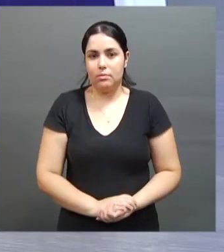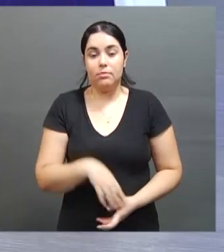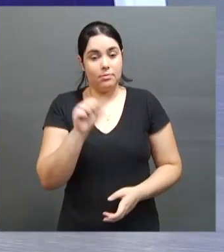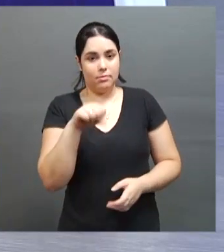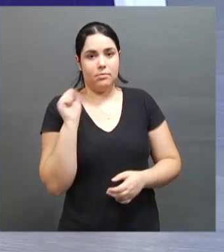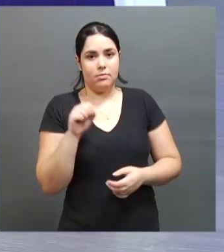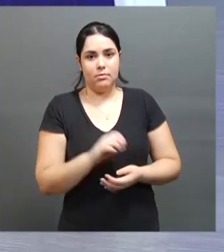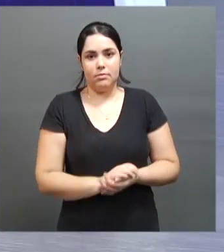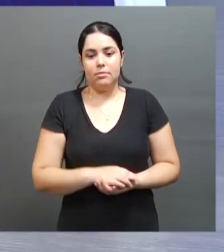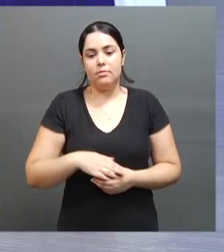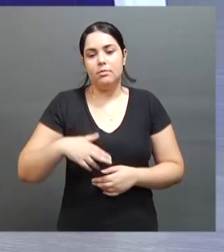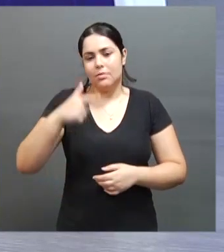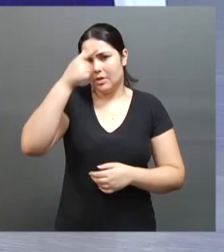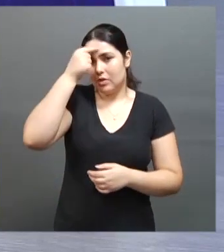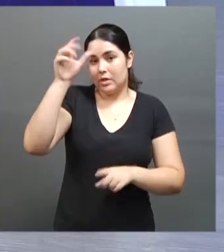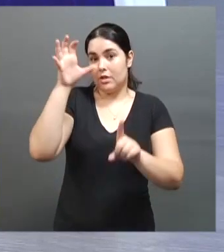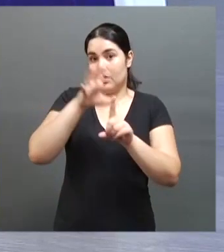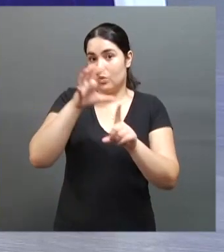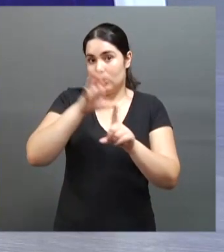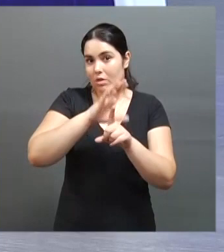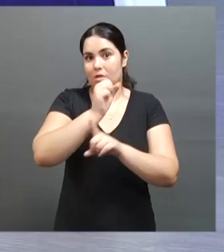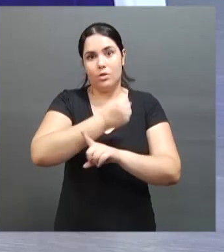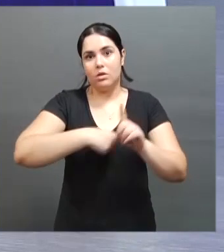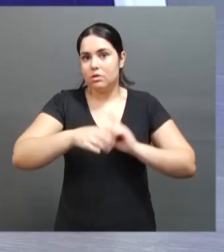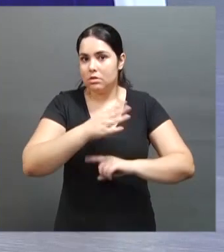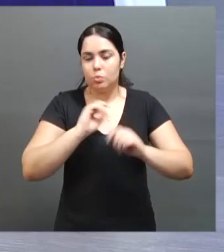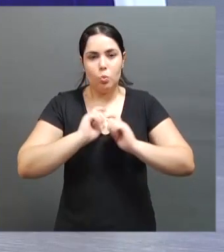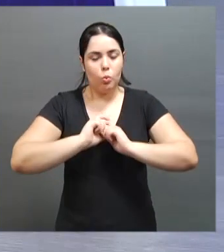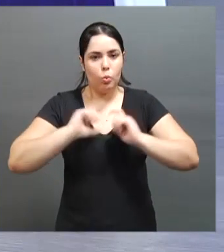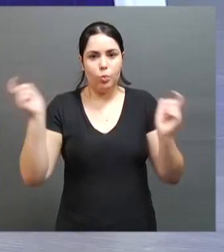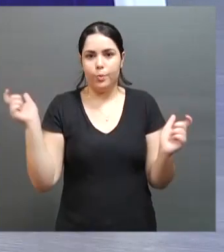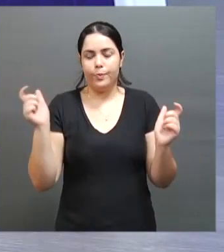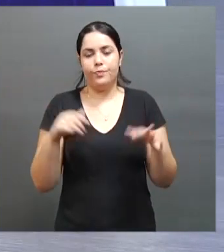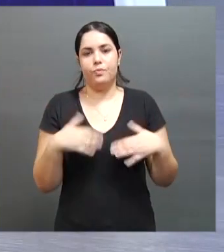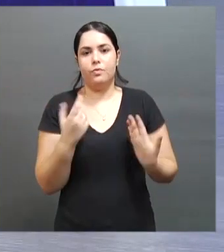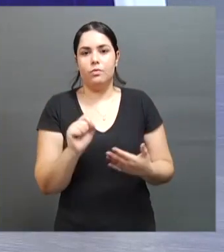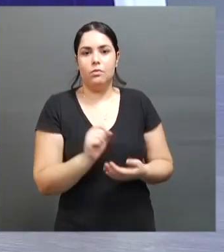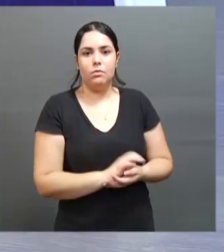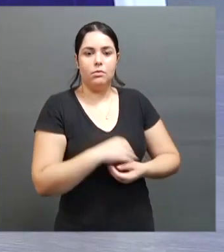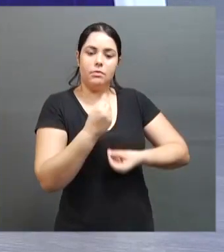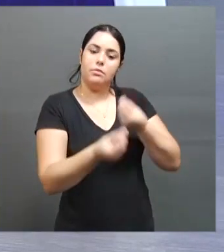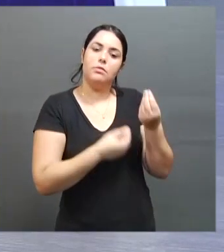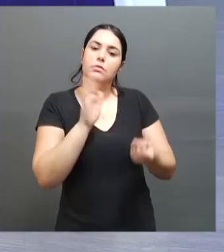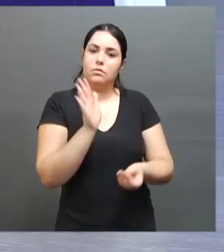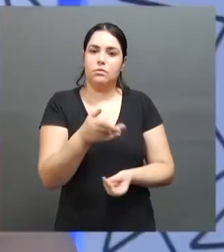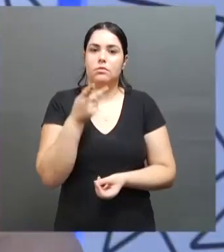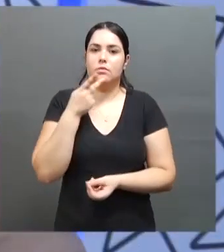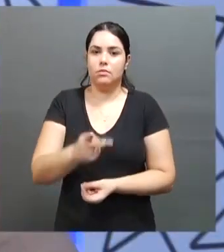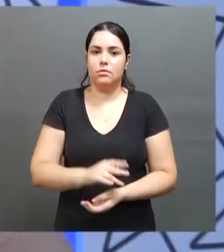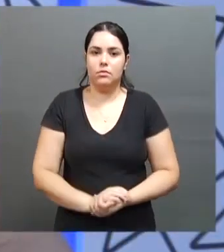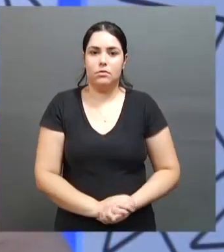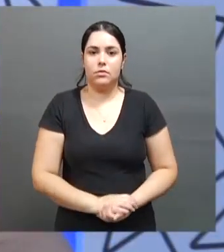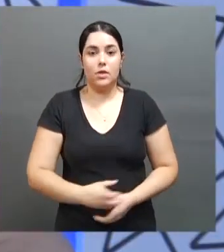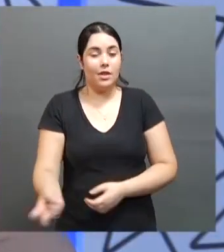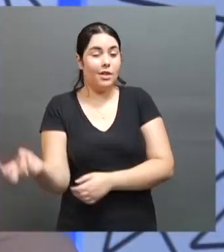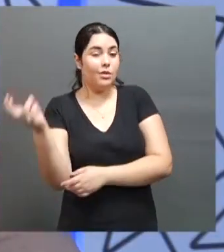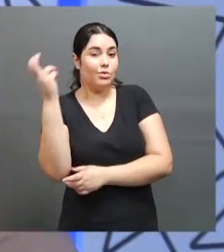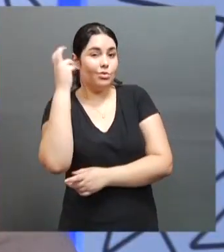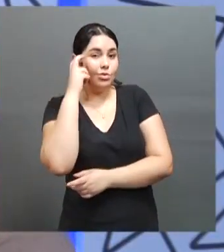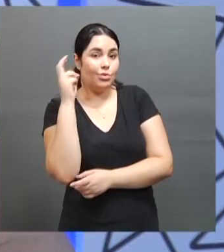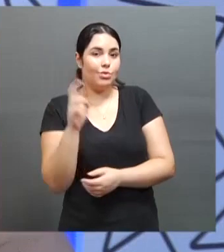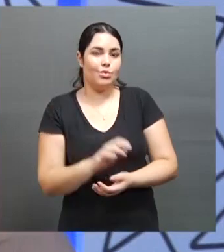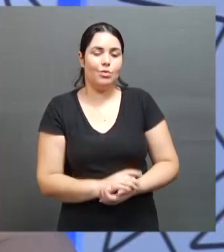Universidade, ela é um influenciador social enorme. Então, como a gente até já falou da nossa cultura,